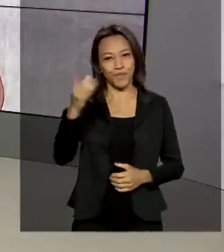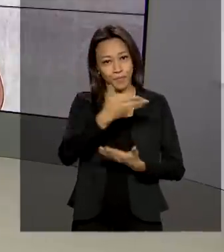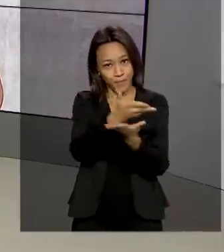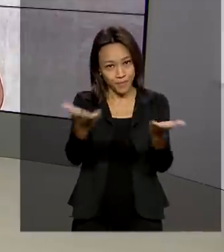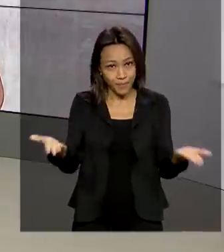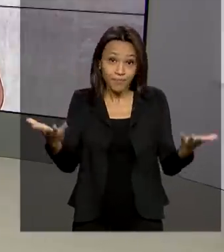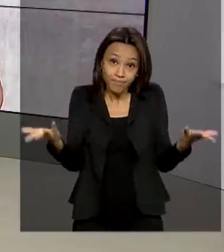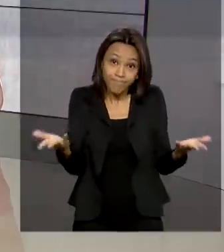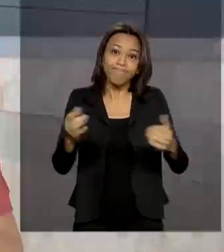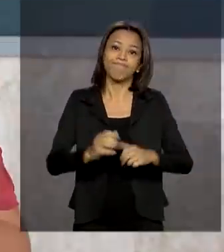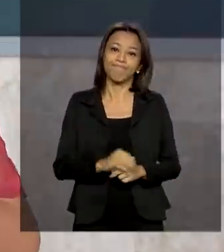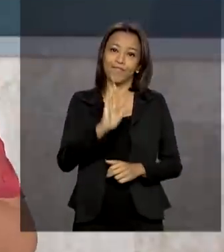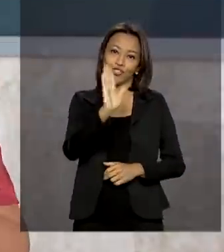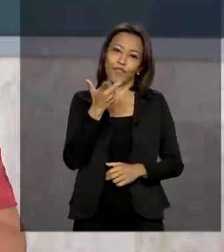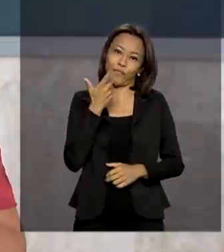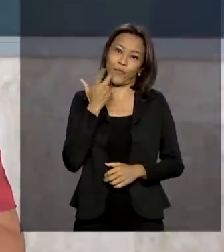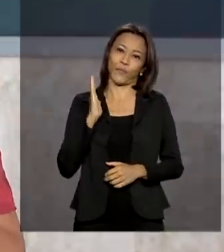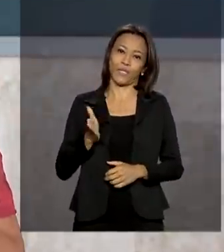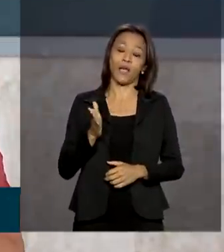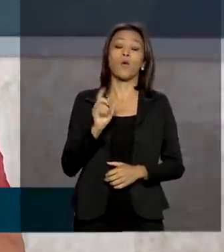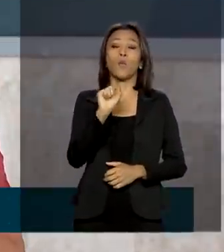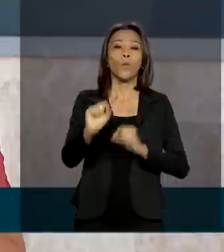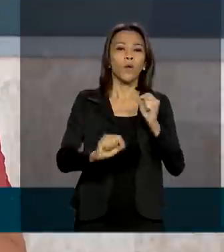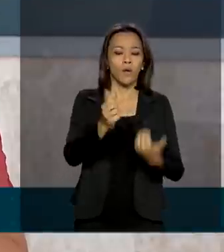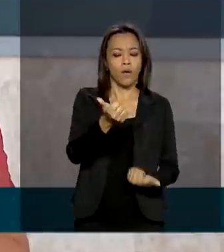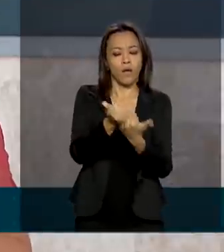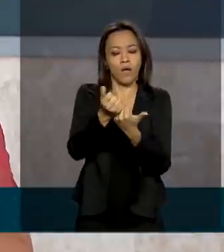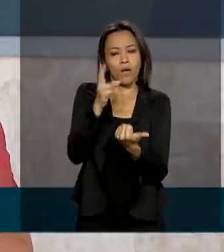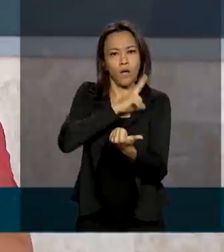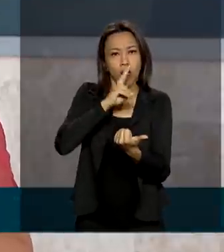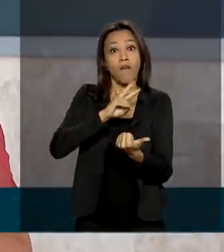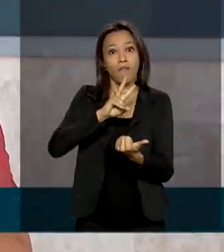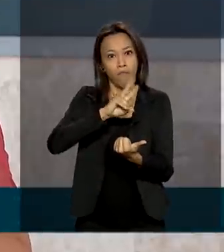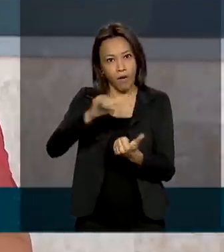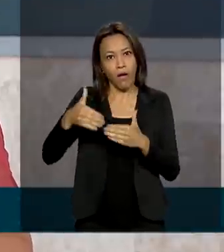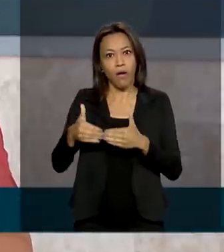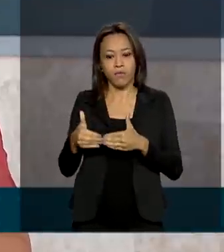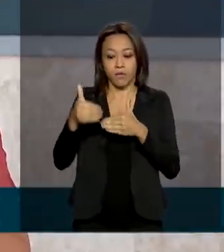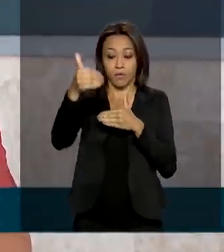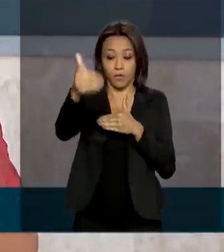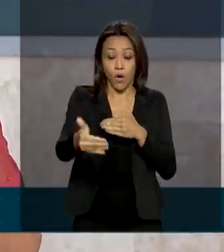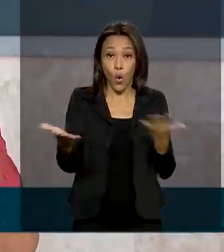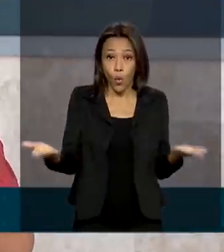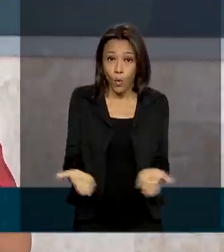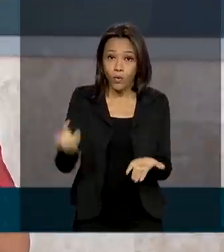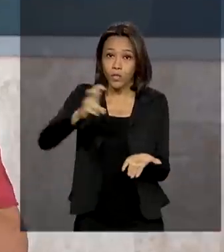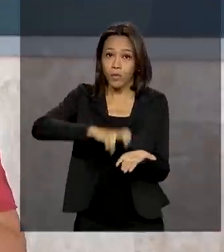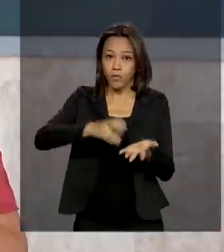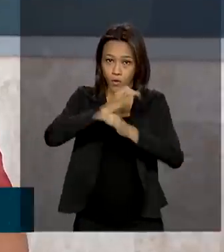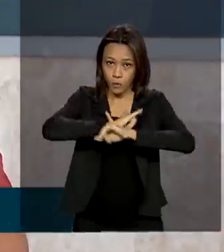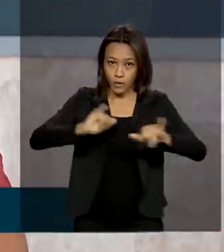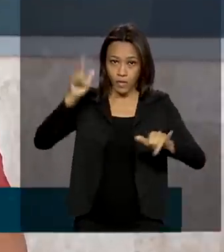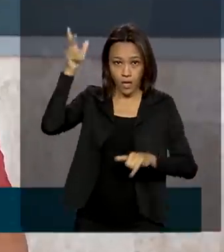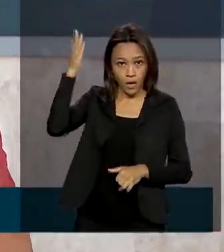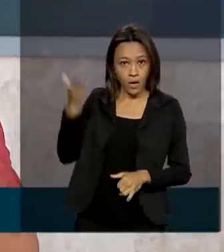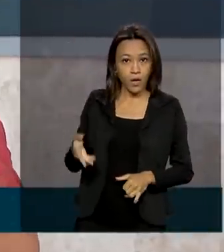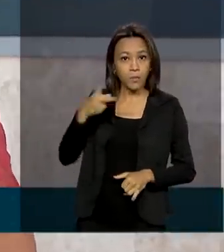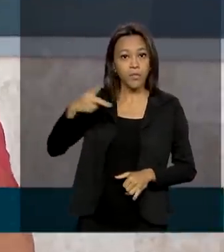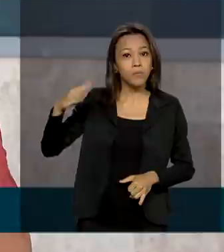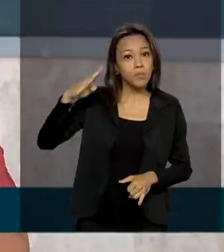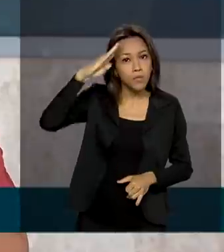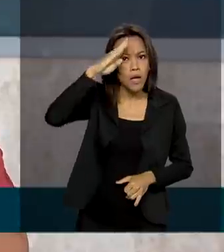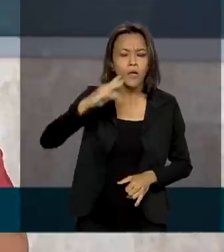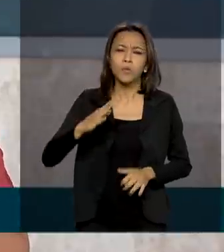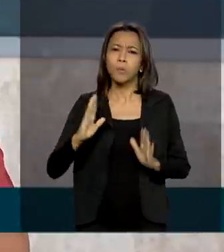para todos. Pois é, Roberto, como você disse, o auxílio emergencial vai ser prorrogado. O presidente fez esse anúncio hoje de manhã. Ele vai ser prorrogado por mais quatro meses